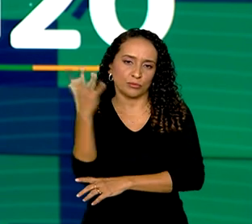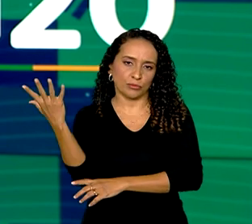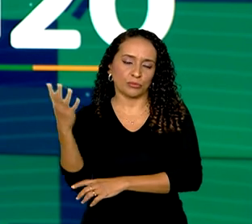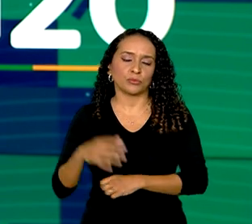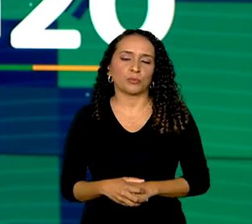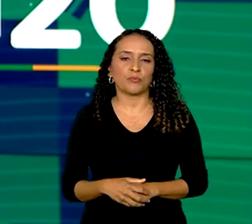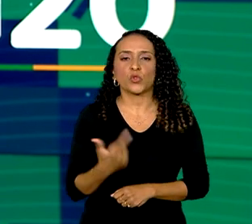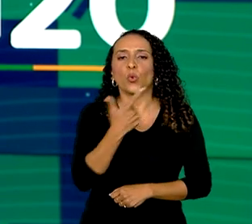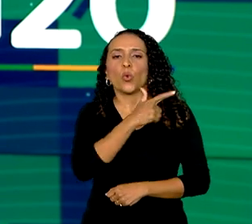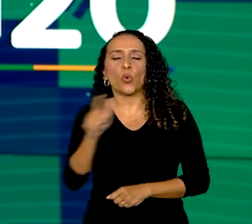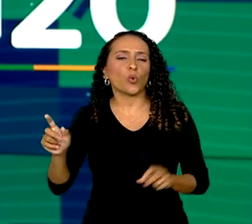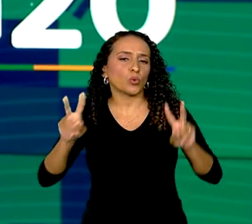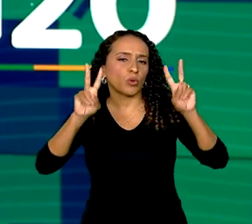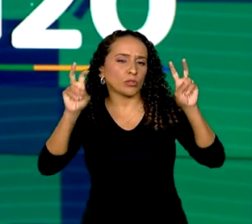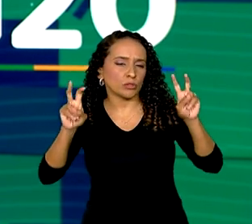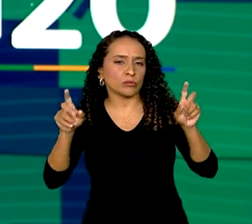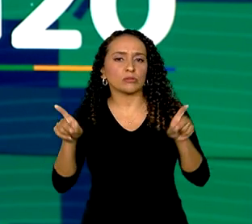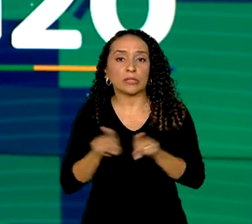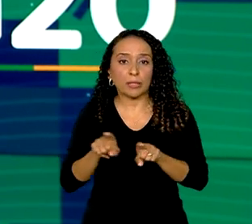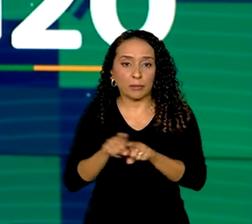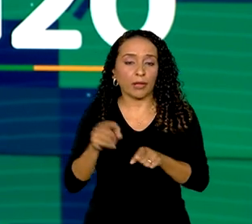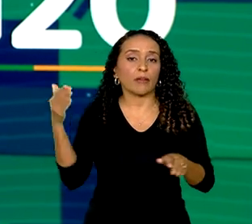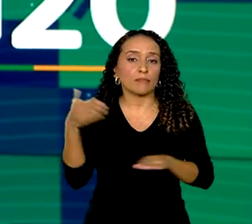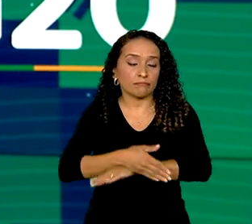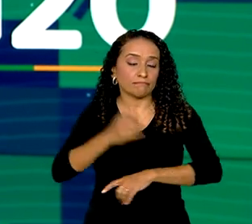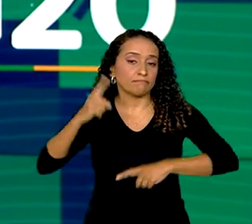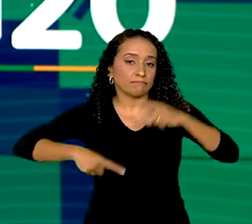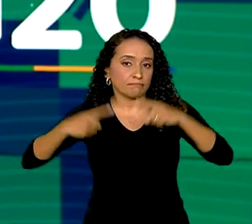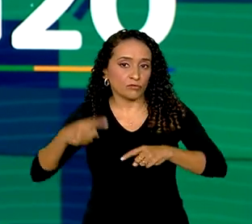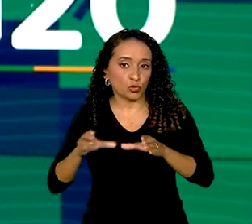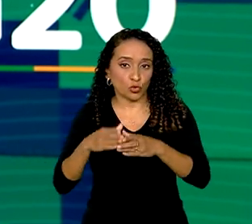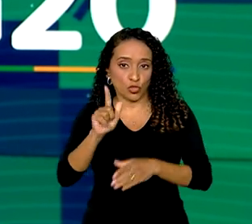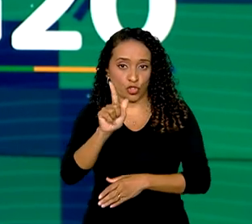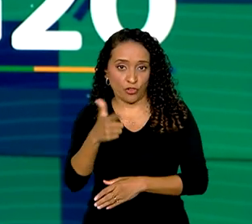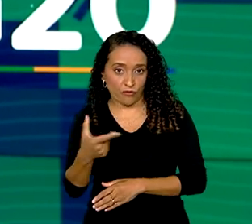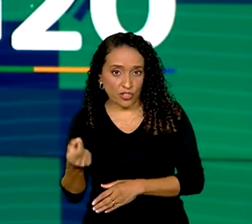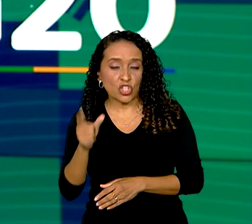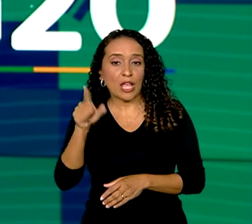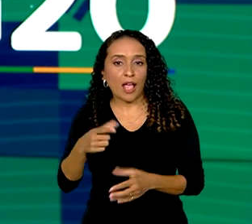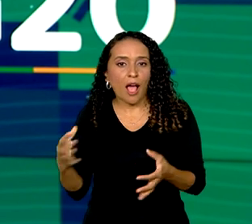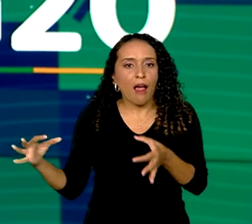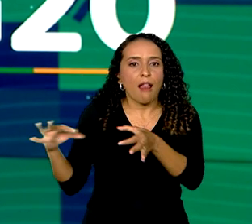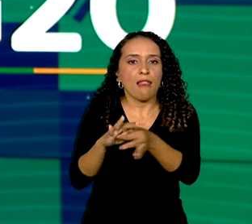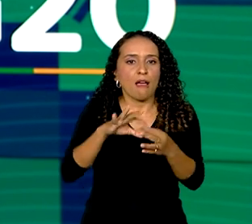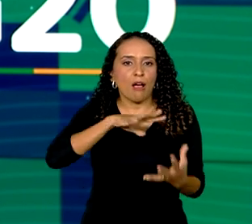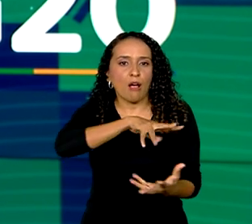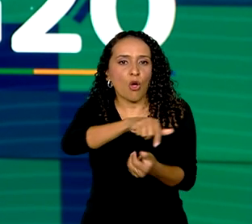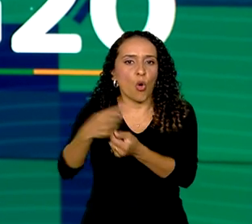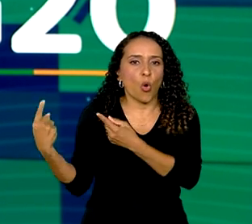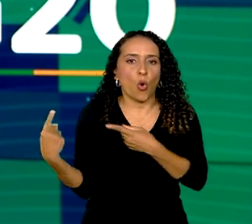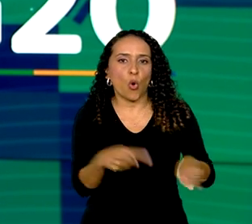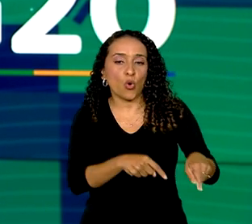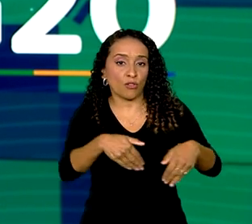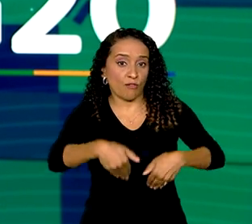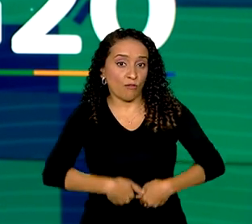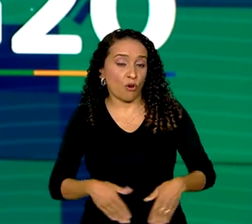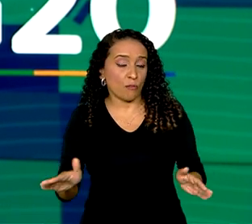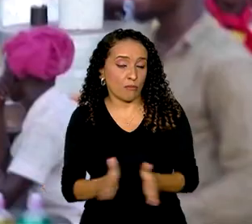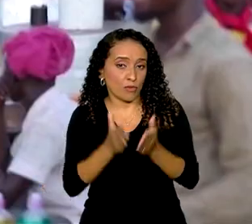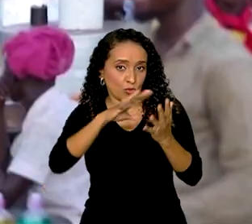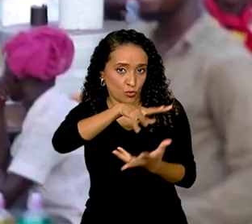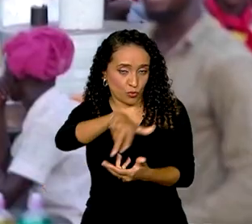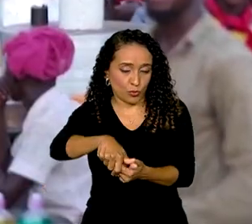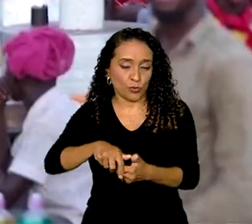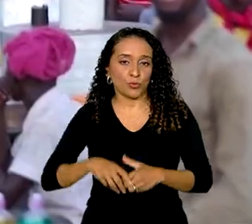E um outro assunto que faz parte das discussões do G20 é uma aliança global contra a fome e a pobreza no mundo.